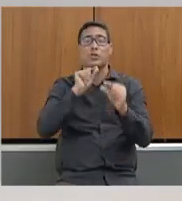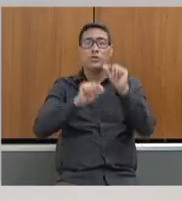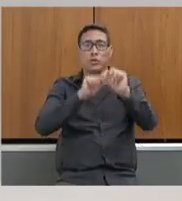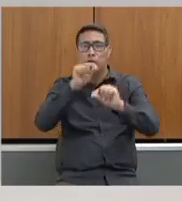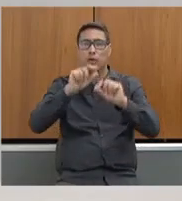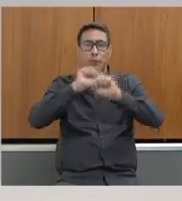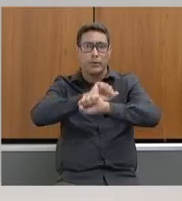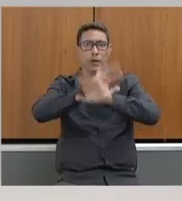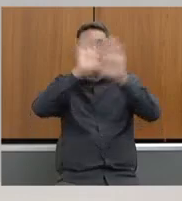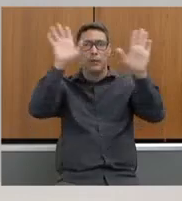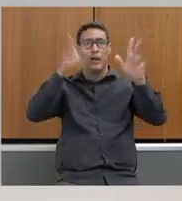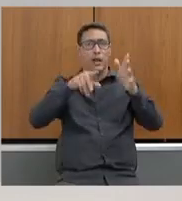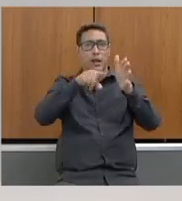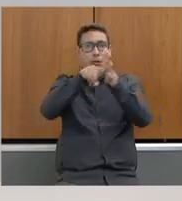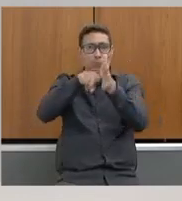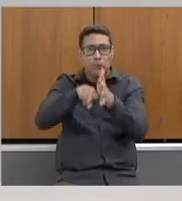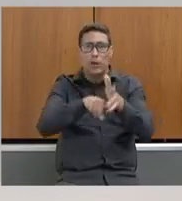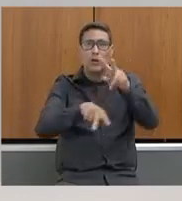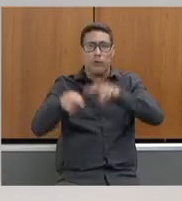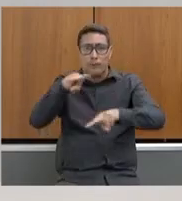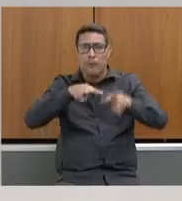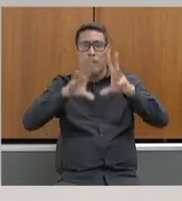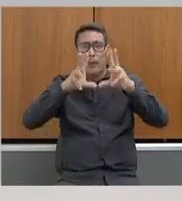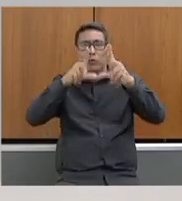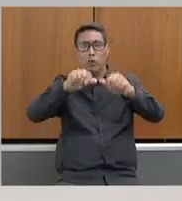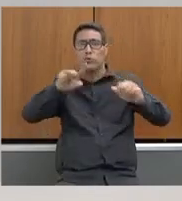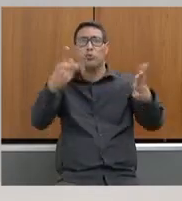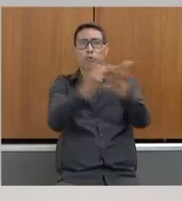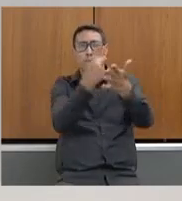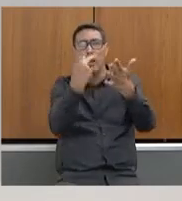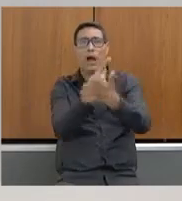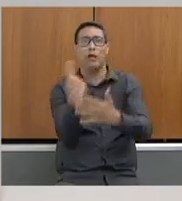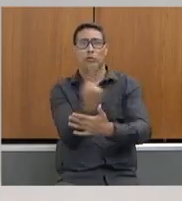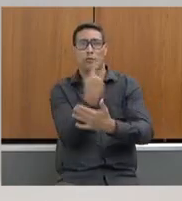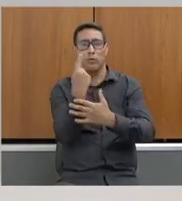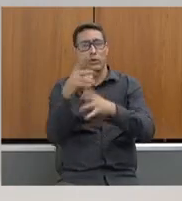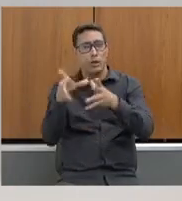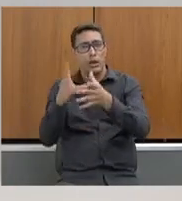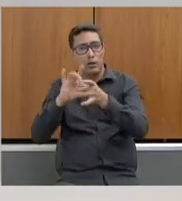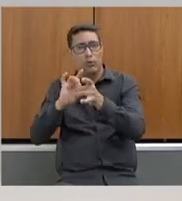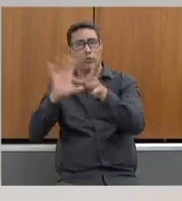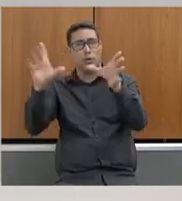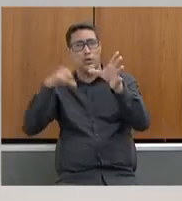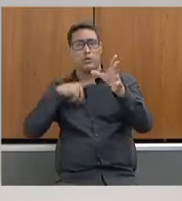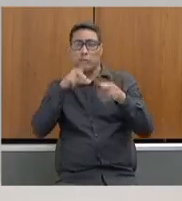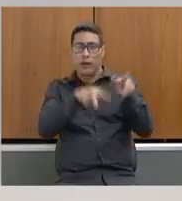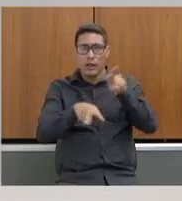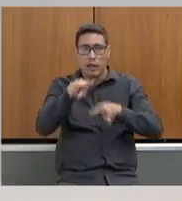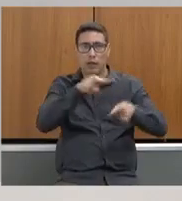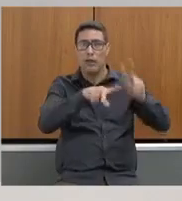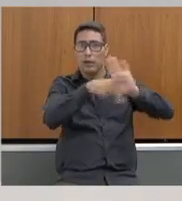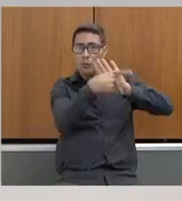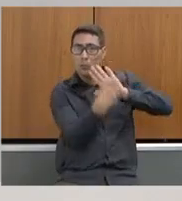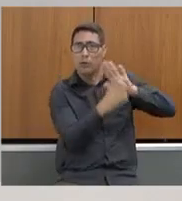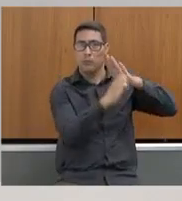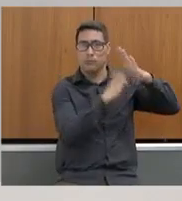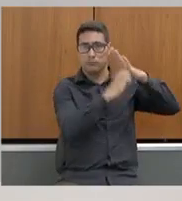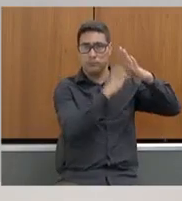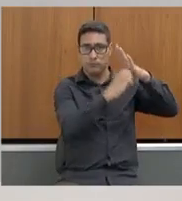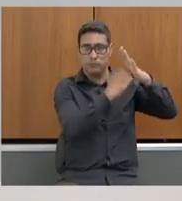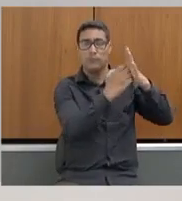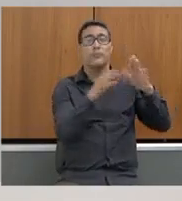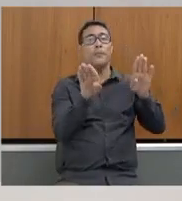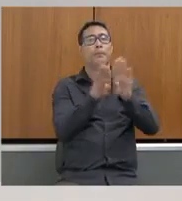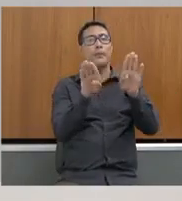controle ao acompanhamento de todos os atos autorizativos que serão analisados dessa empresa. E, obviamente,